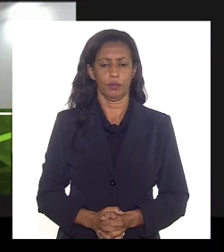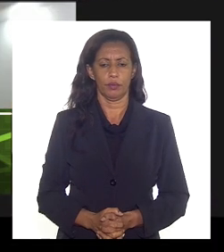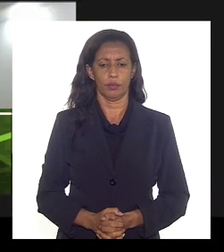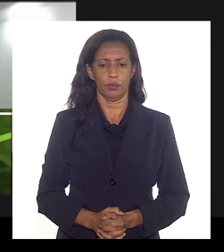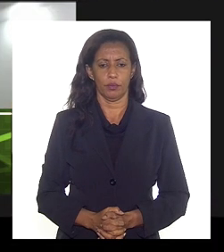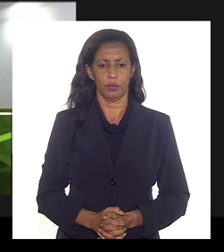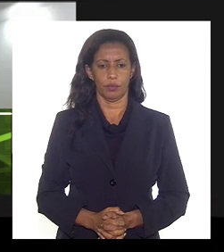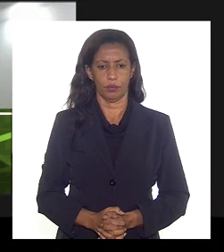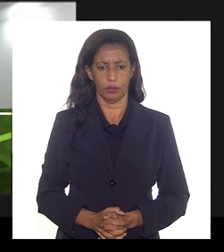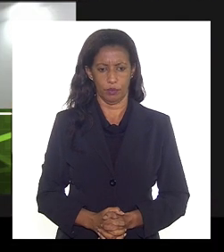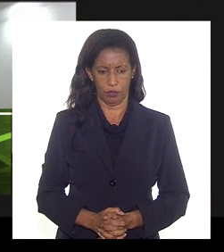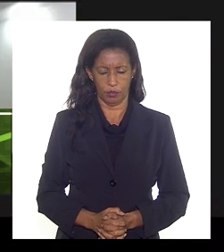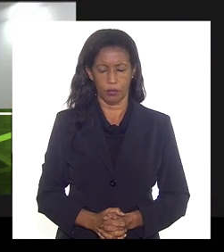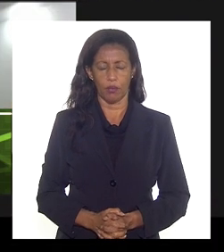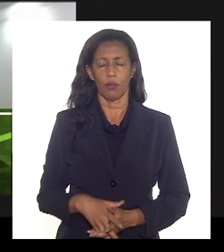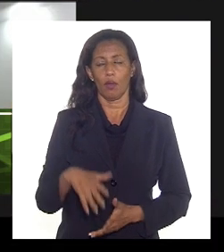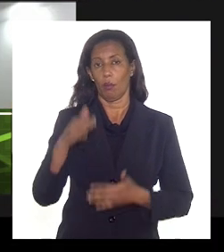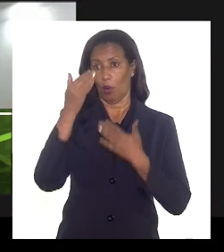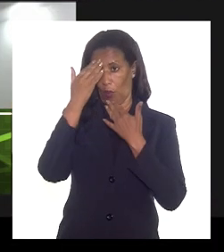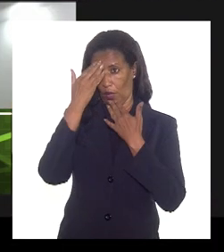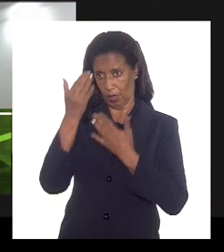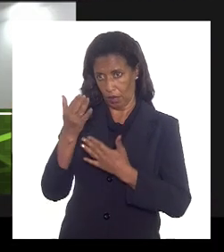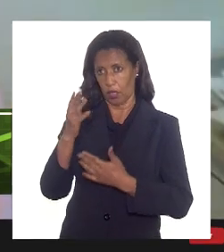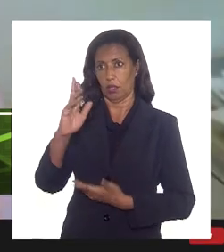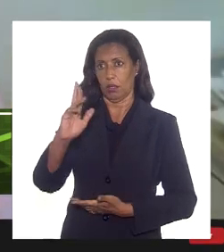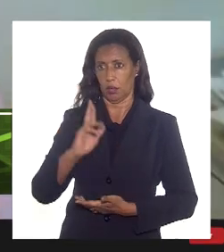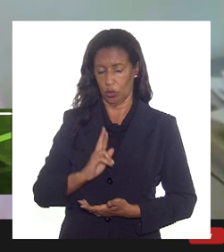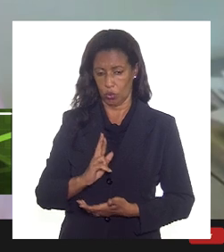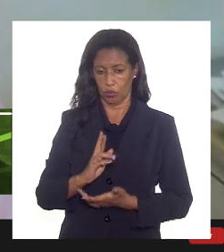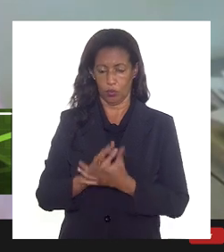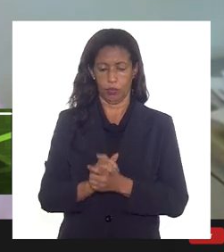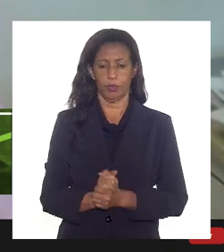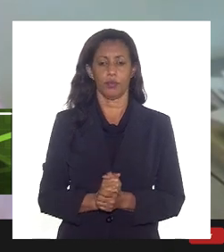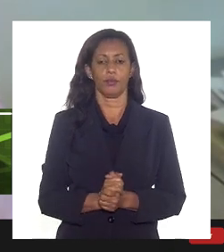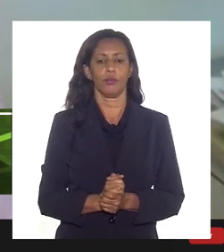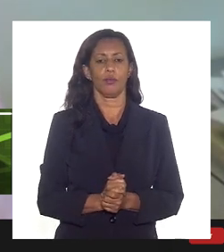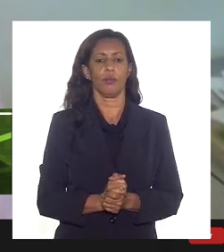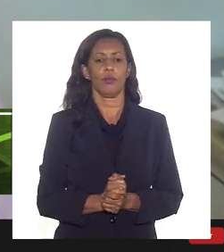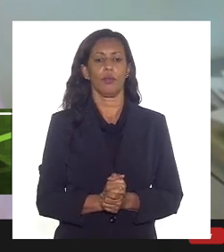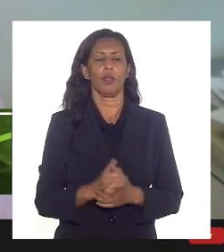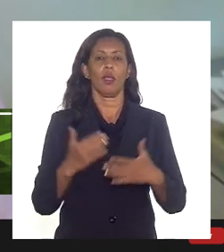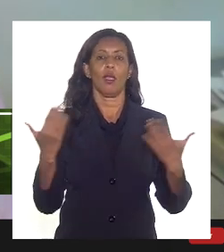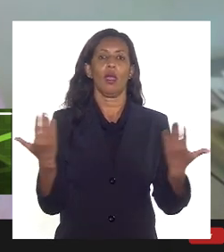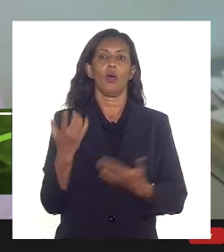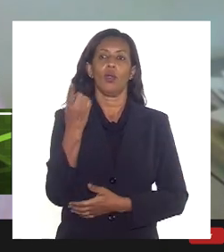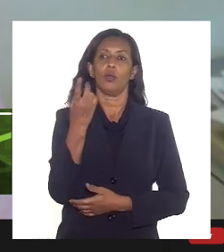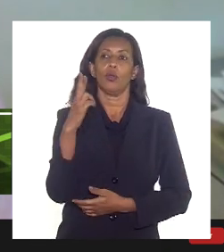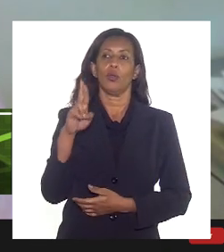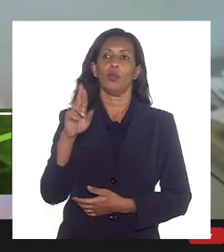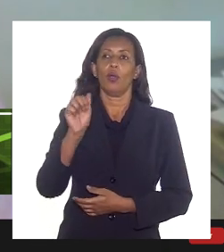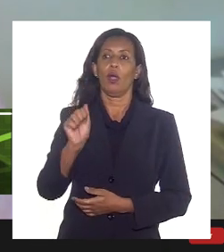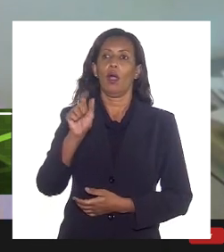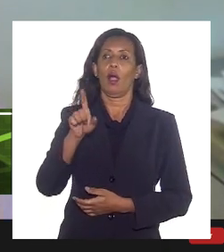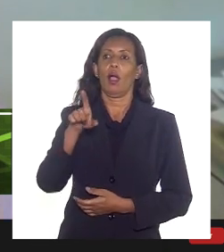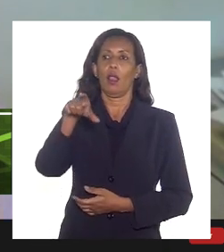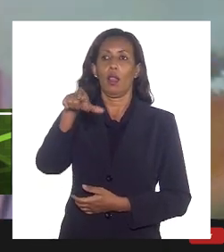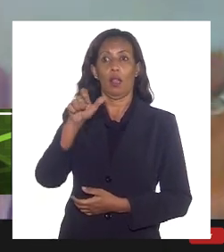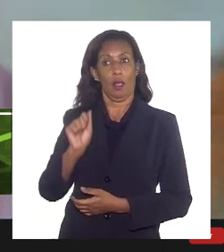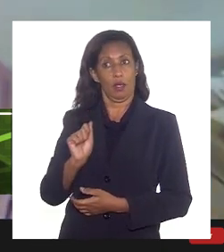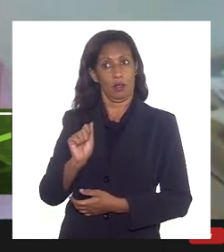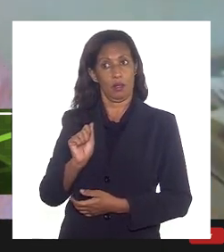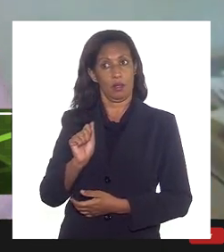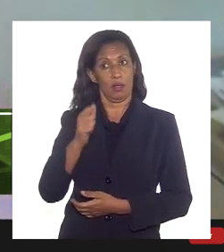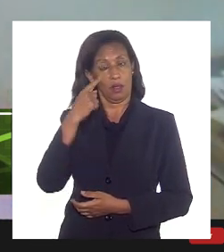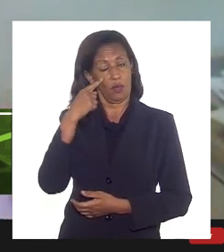Bom, agradeço essa parte da resposta. Eu pergunto ao doutor Alex, vamos ver se agora